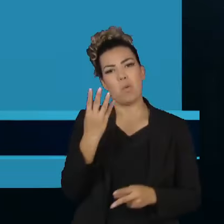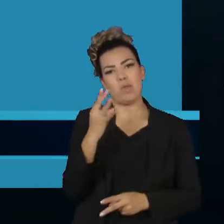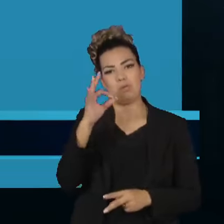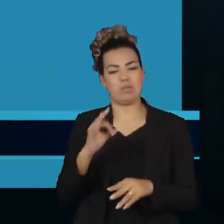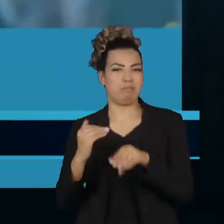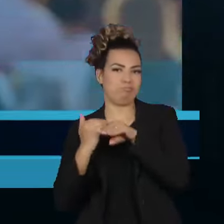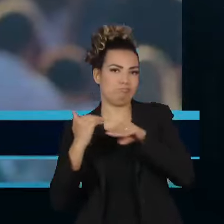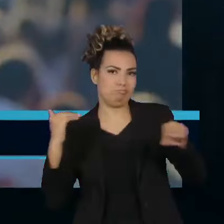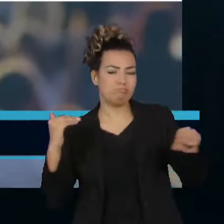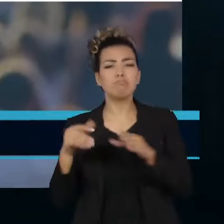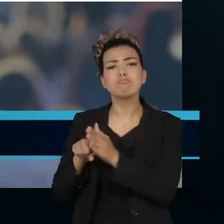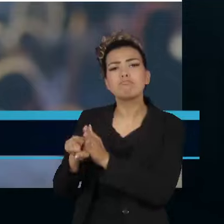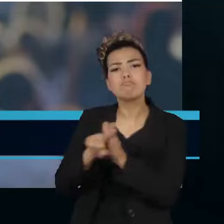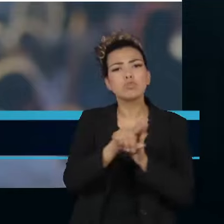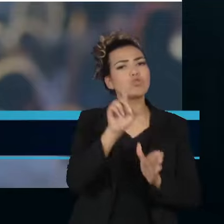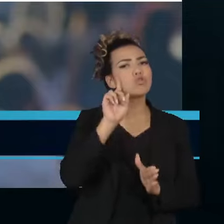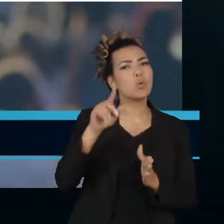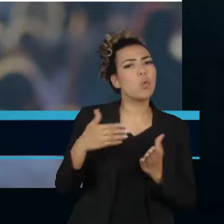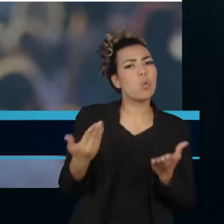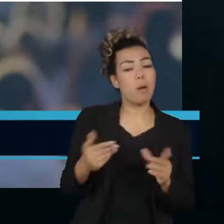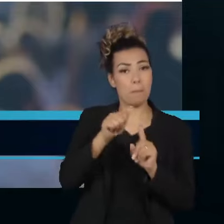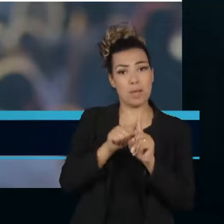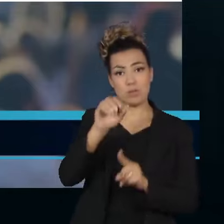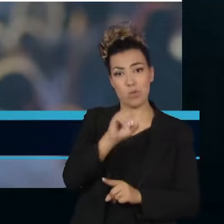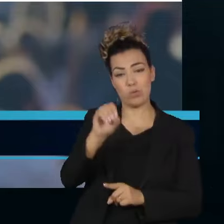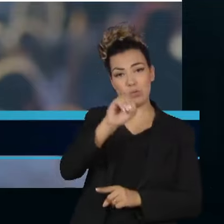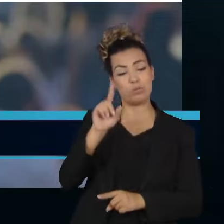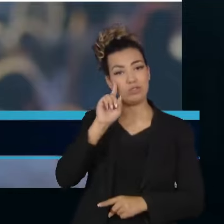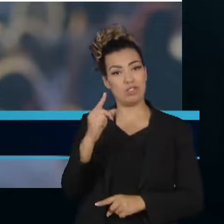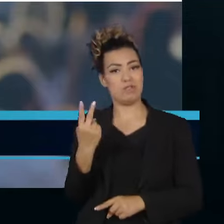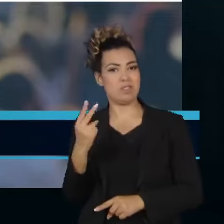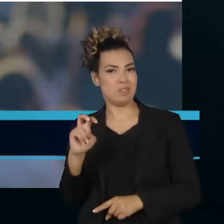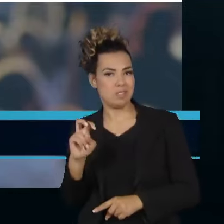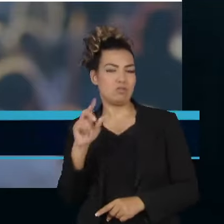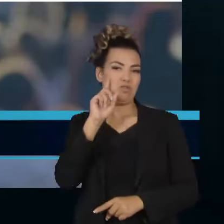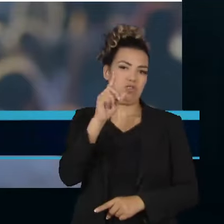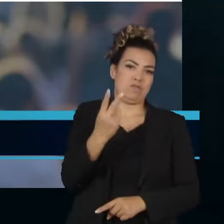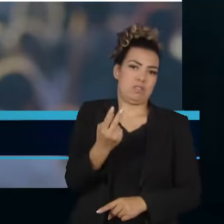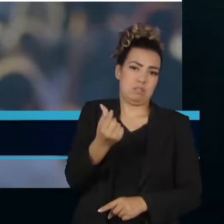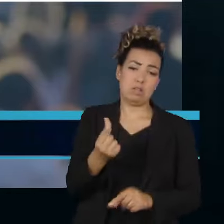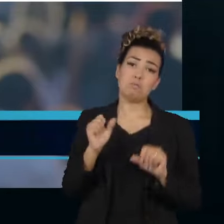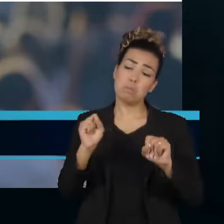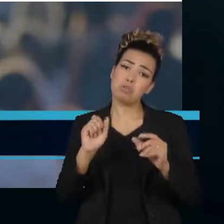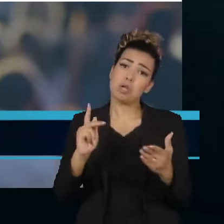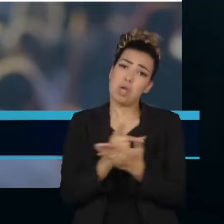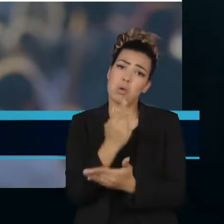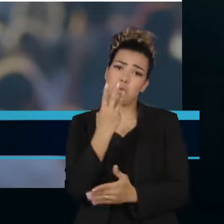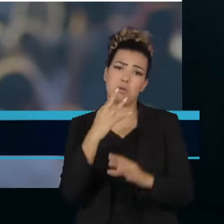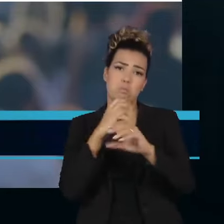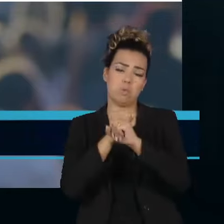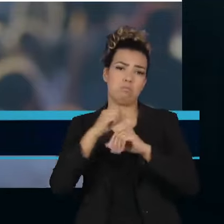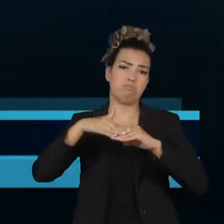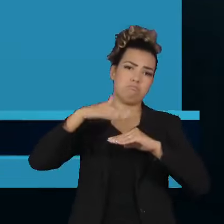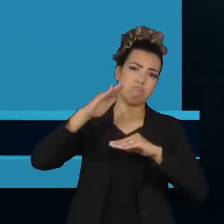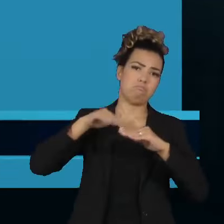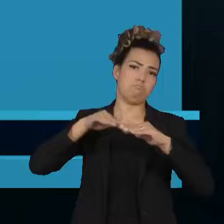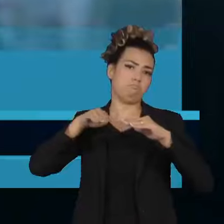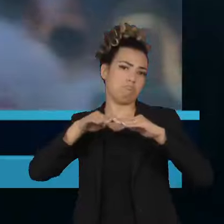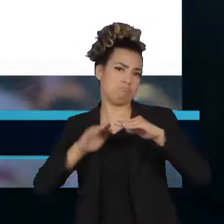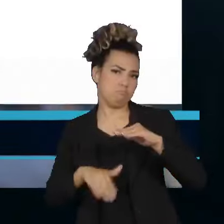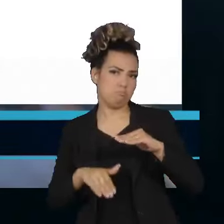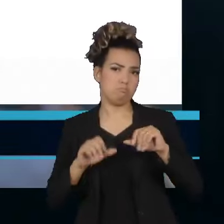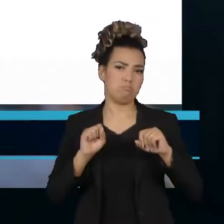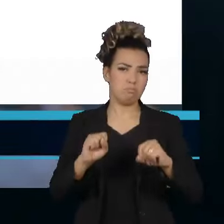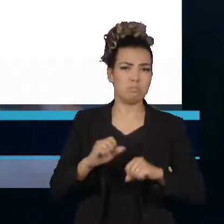pesquisa Quest foi realizada nos dias 25 e 26 de outubro. E a margem de erro é de três pontos percentuais para mais ou para menos. Em